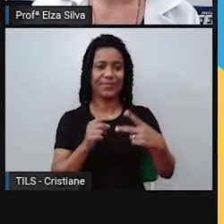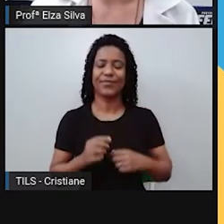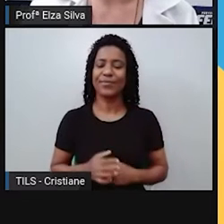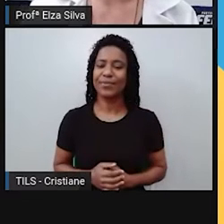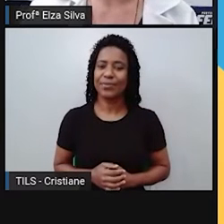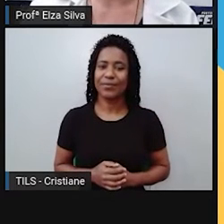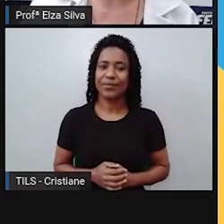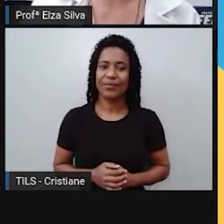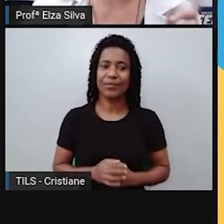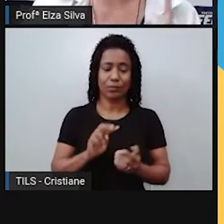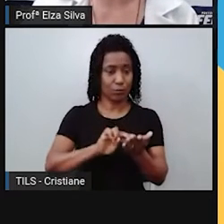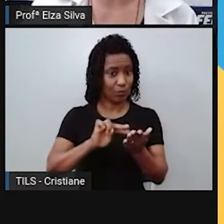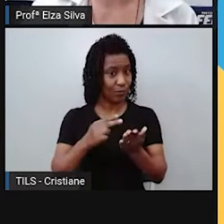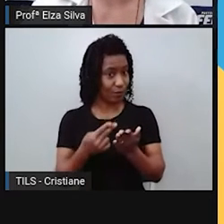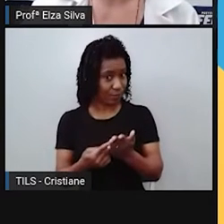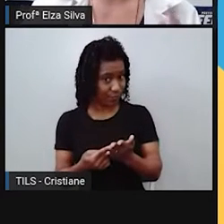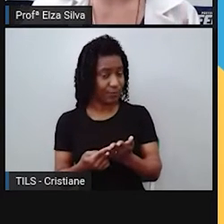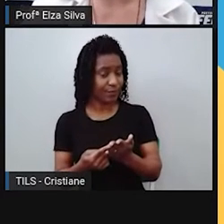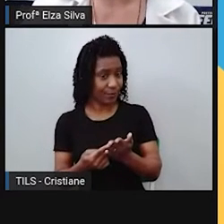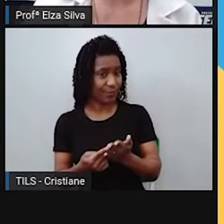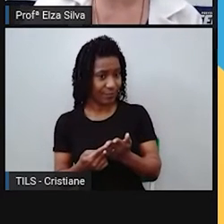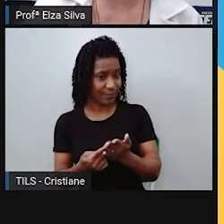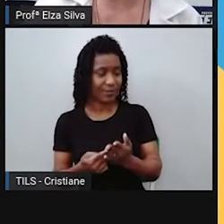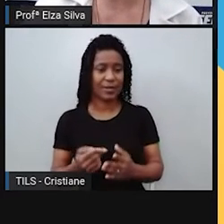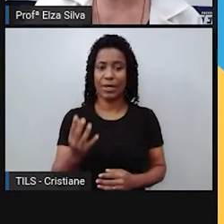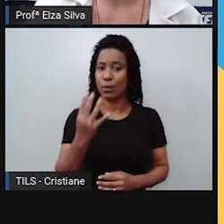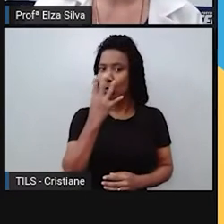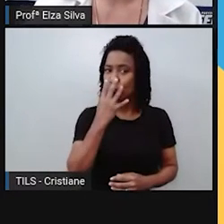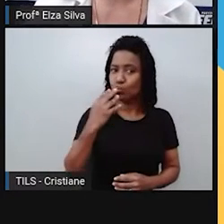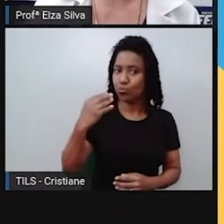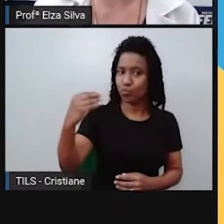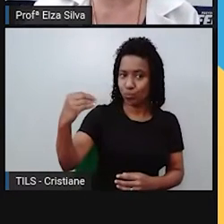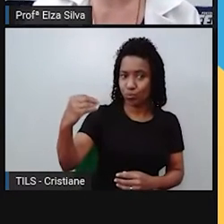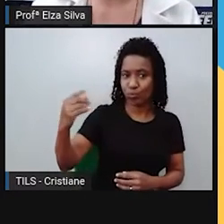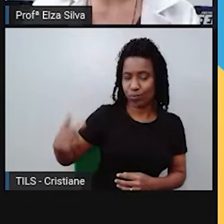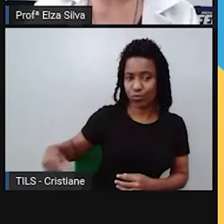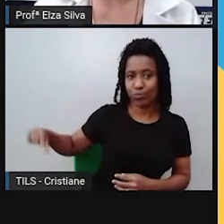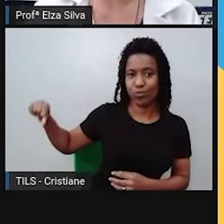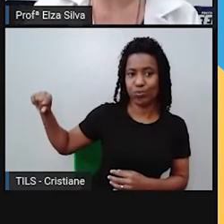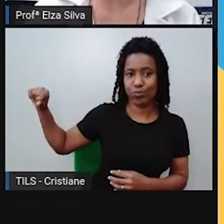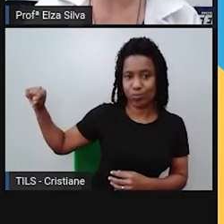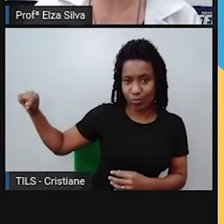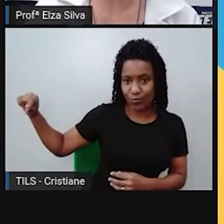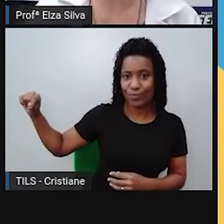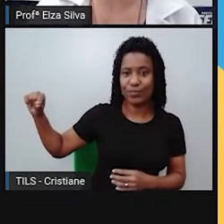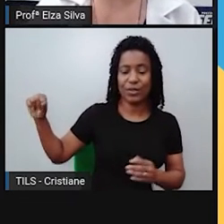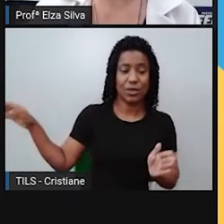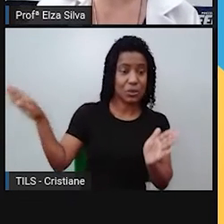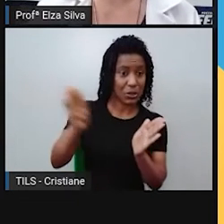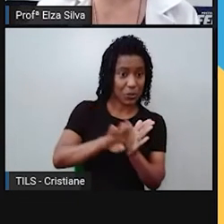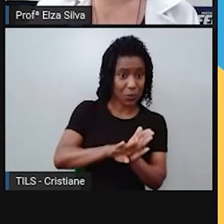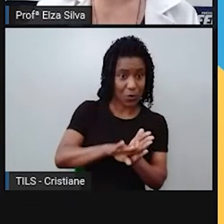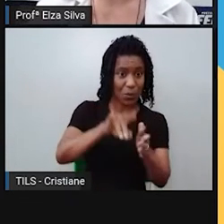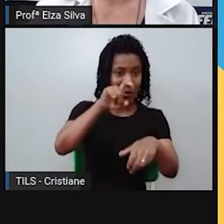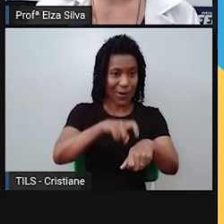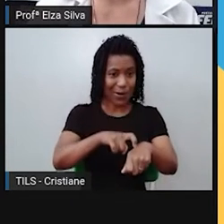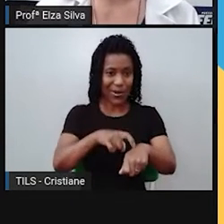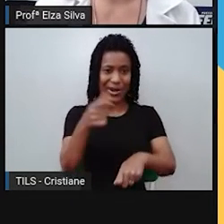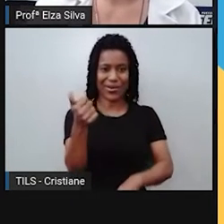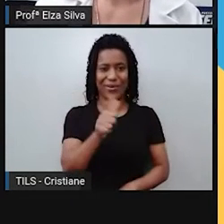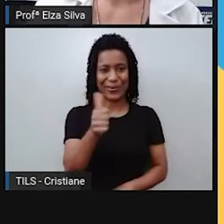A raposa, ou melhor, não é? A raposa chegou às 11 horas da manhã.